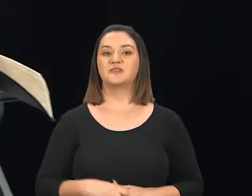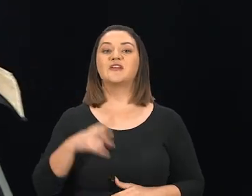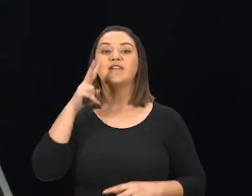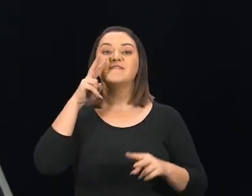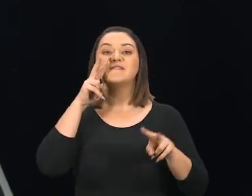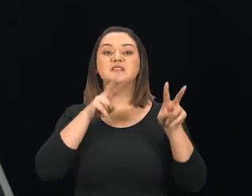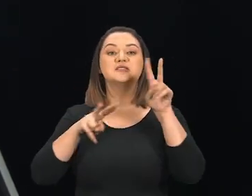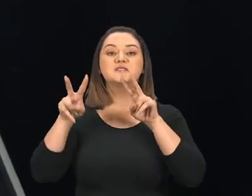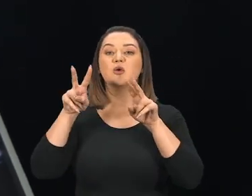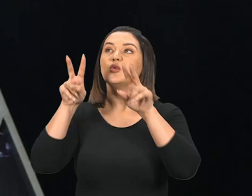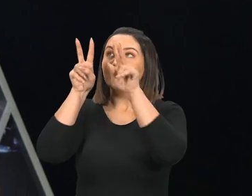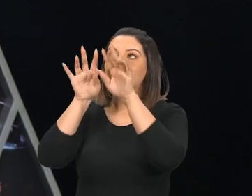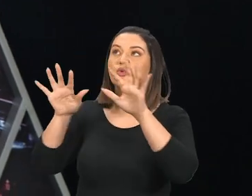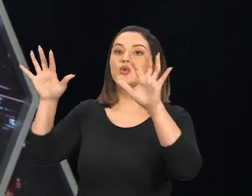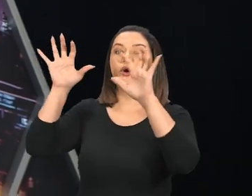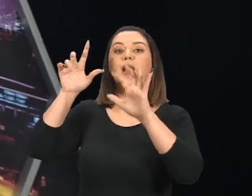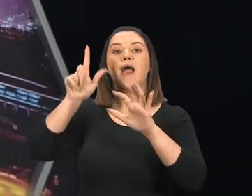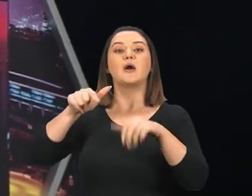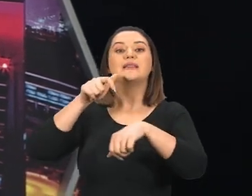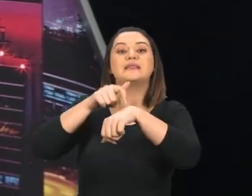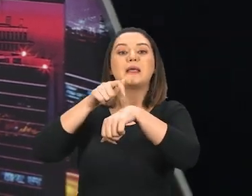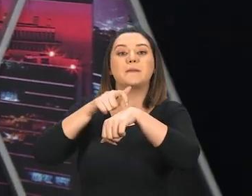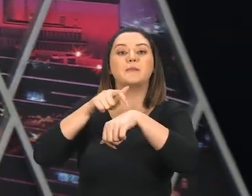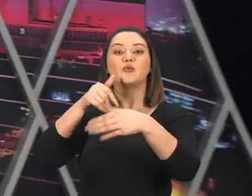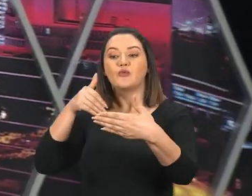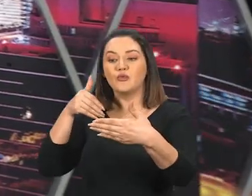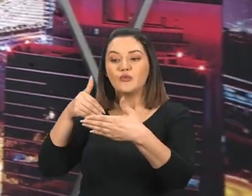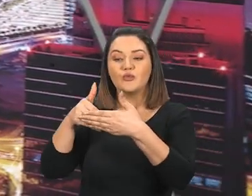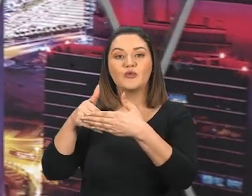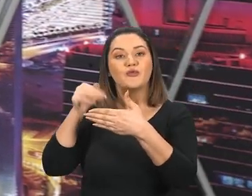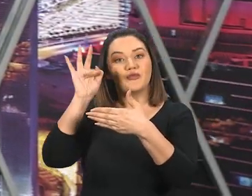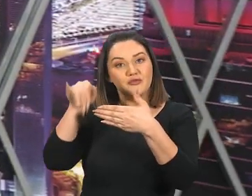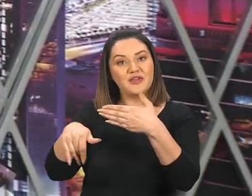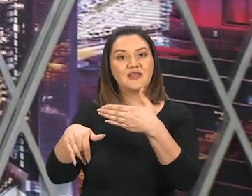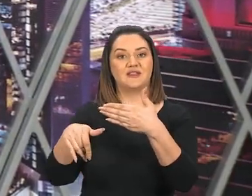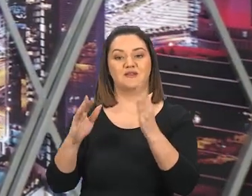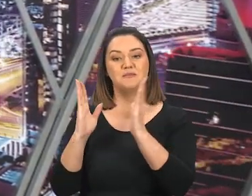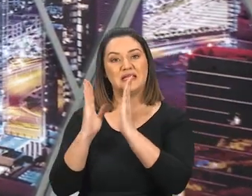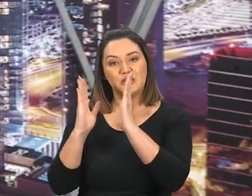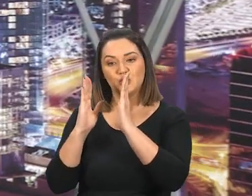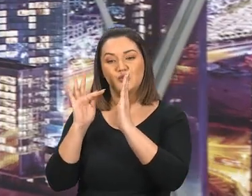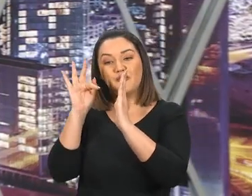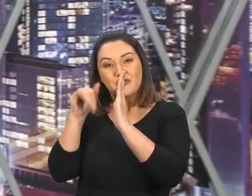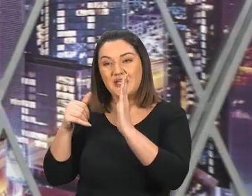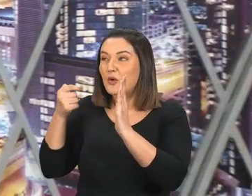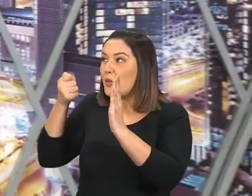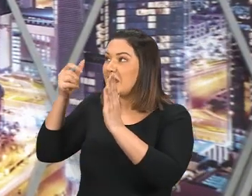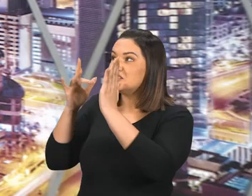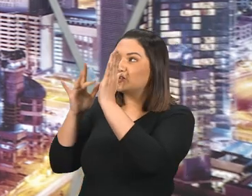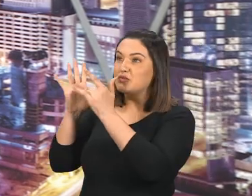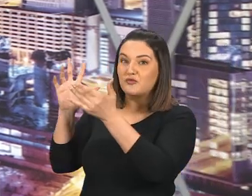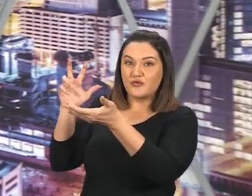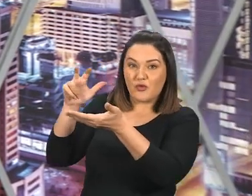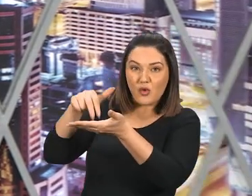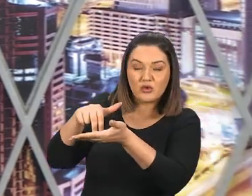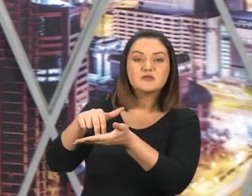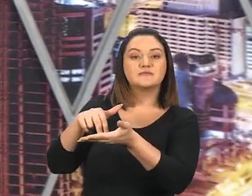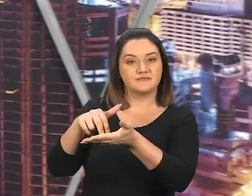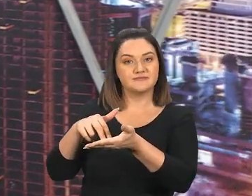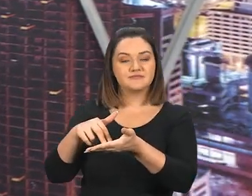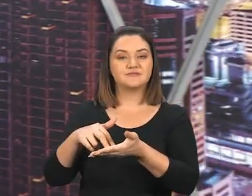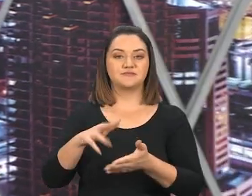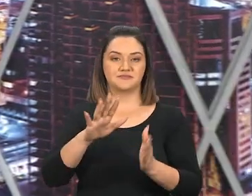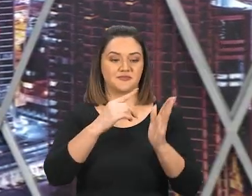Essa visão se refere, tempo determinado, Do fim, É o que diz a Bíblia, Ao tempo determinado, fim, E o texto